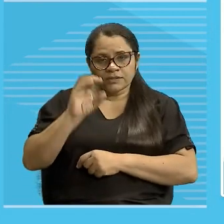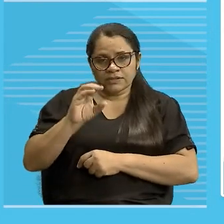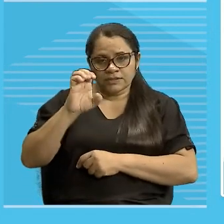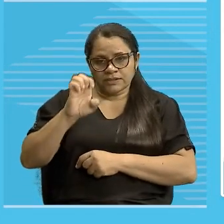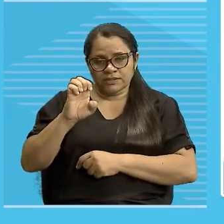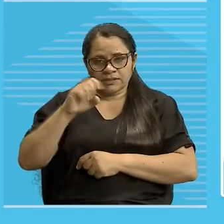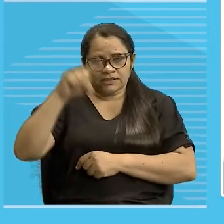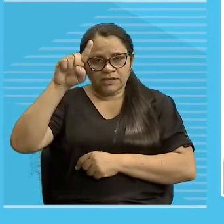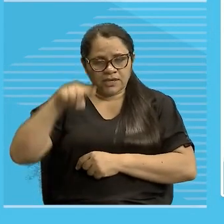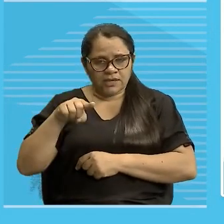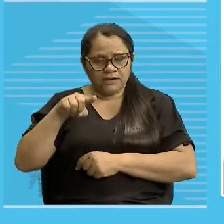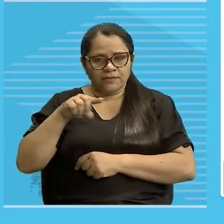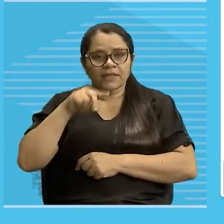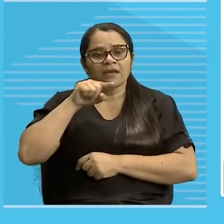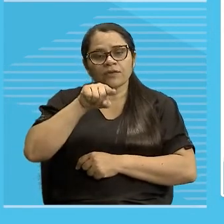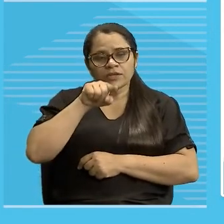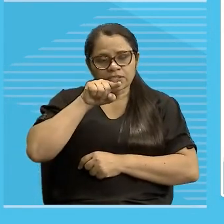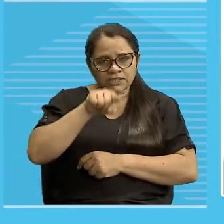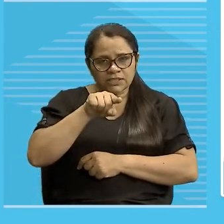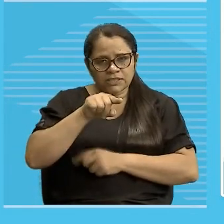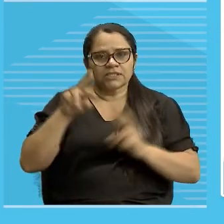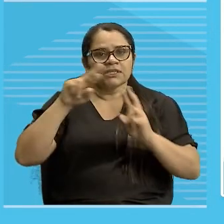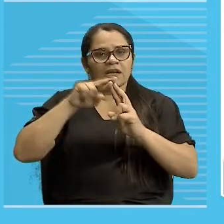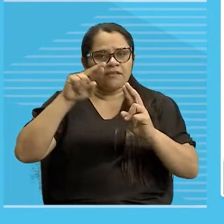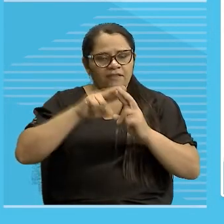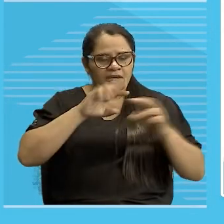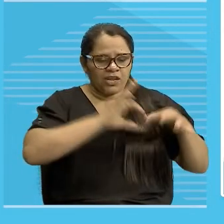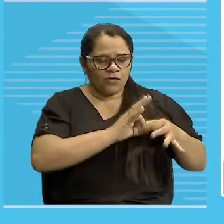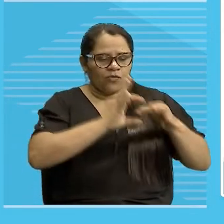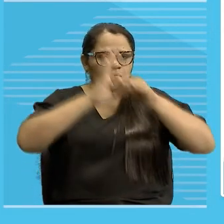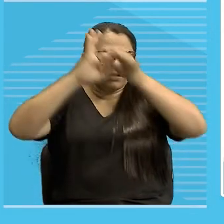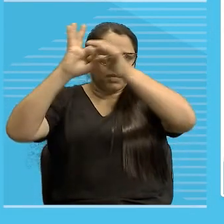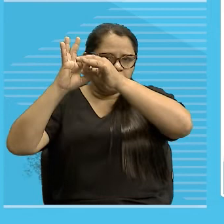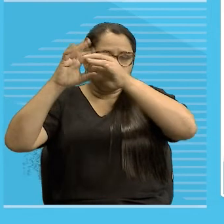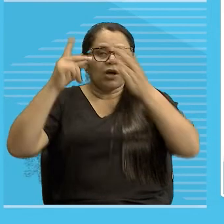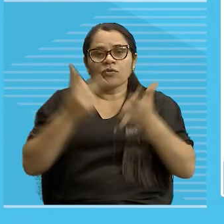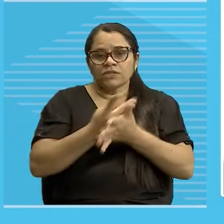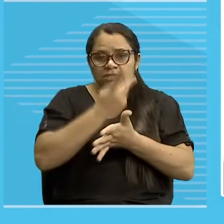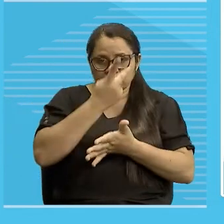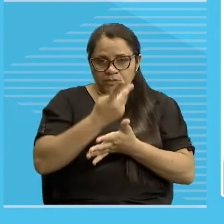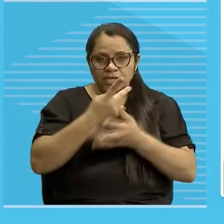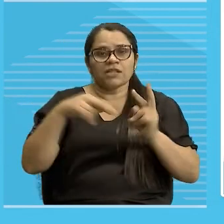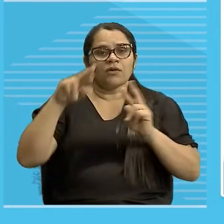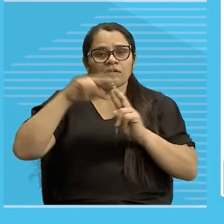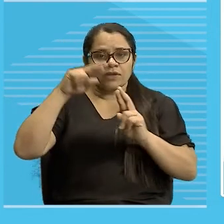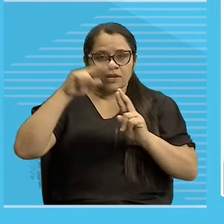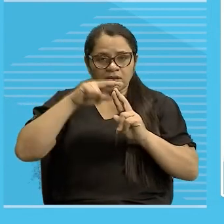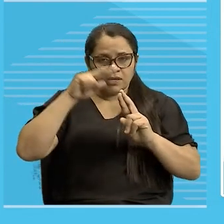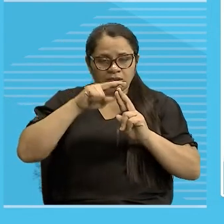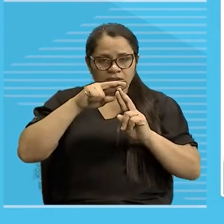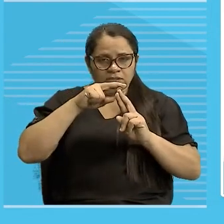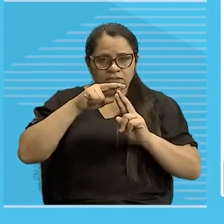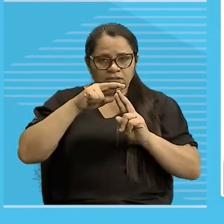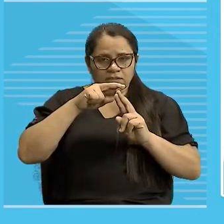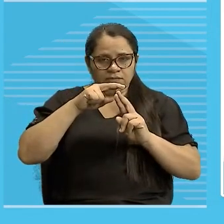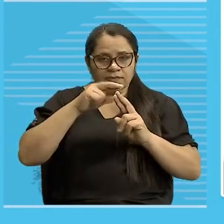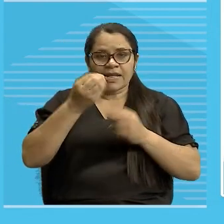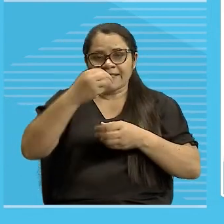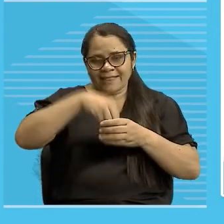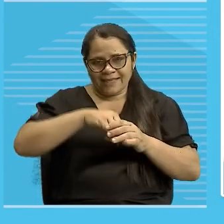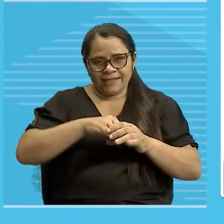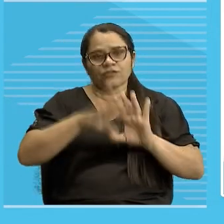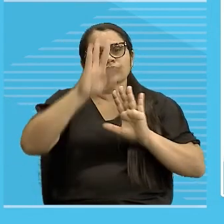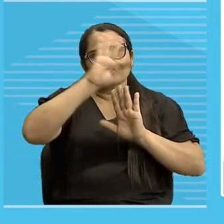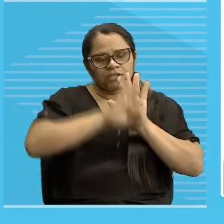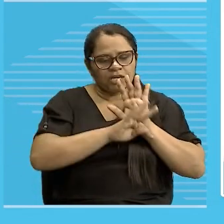tenho que entender que esse você se refere ao contexto, à situação, ou seja, uma referência que está no próprio contexto, ela é